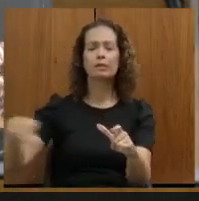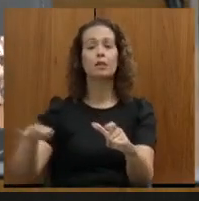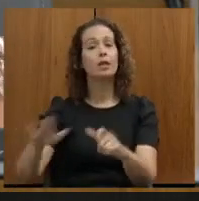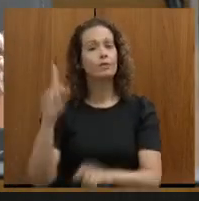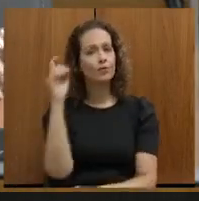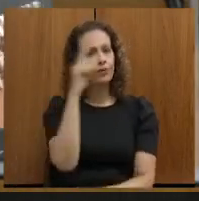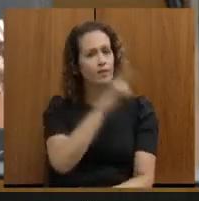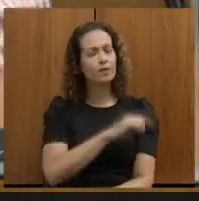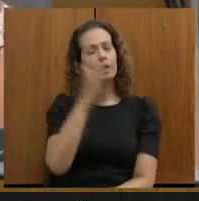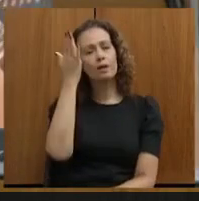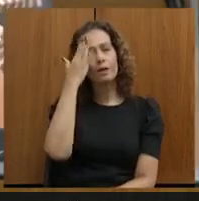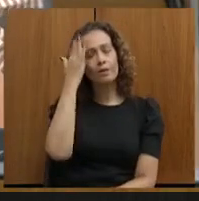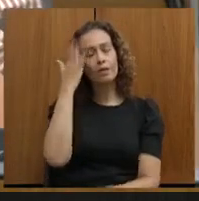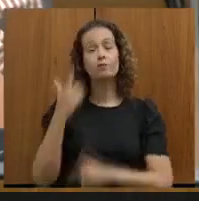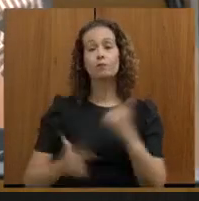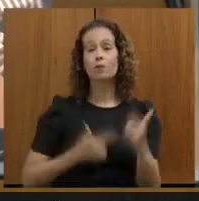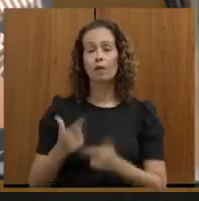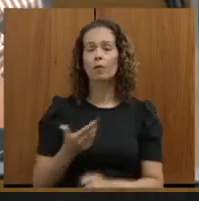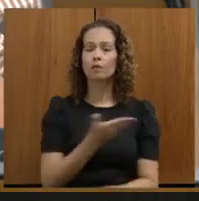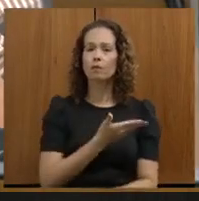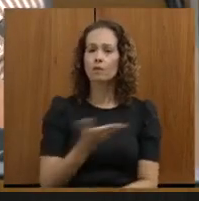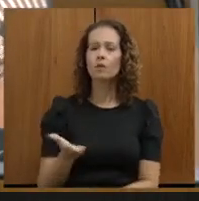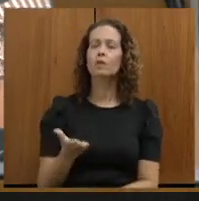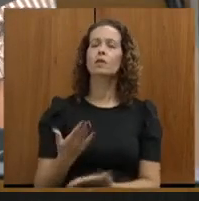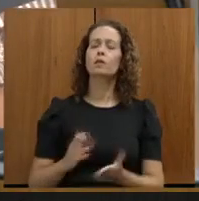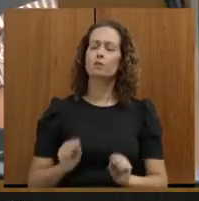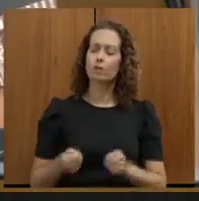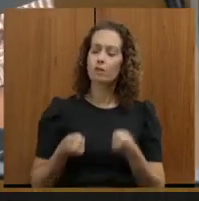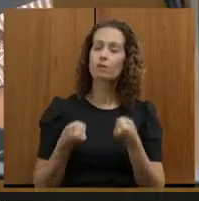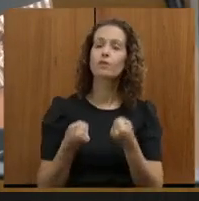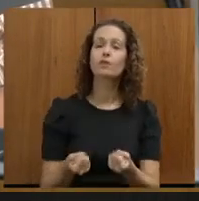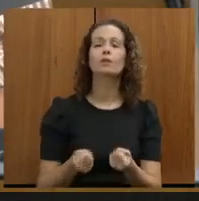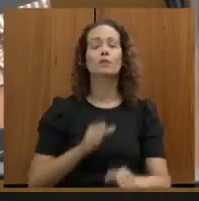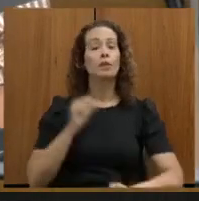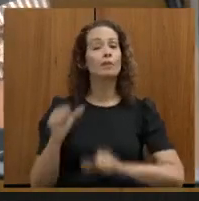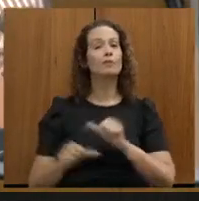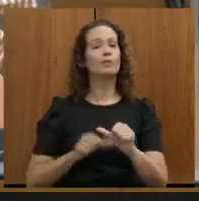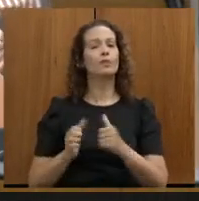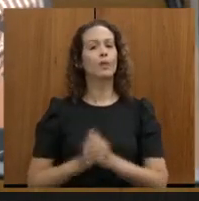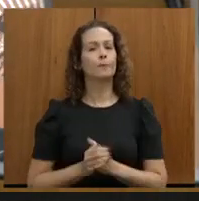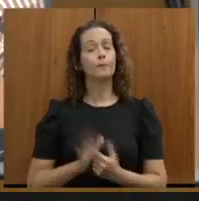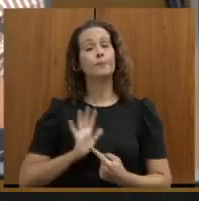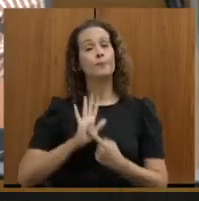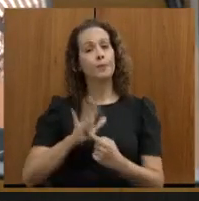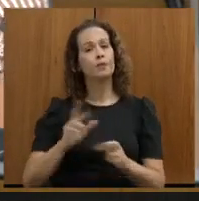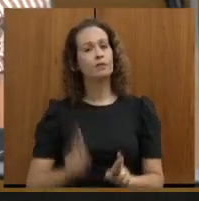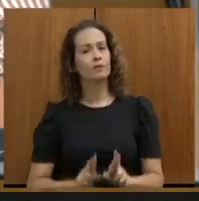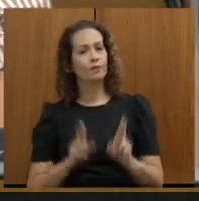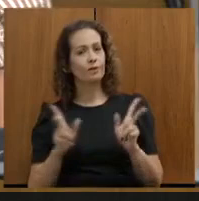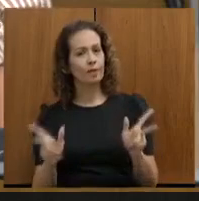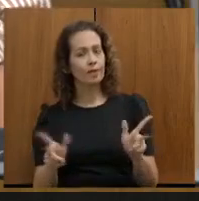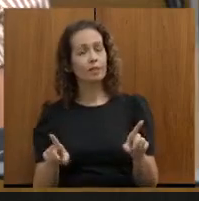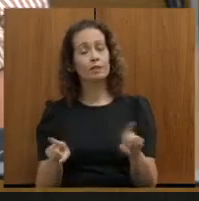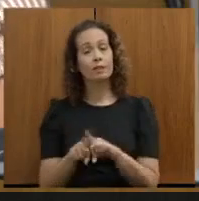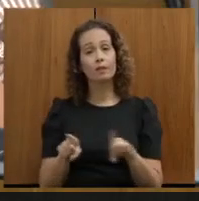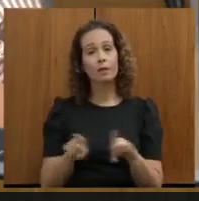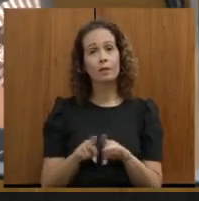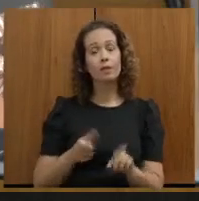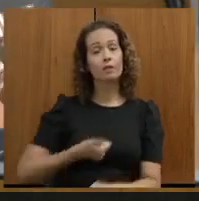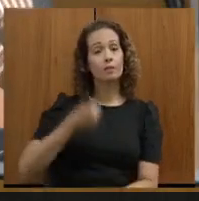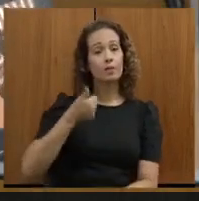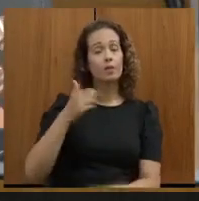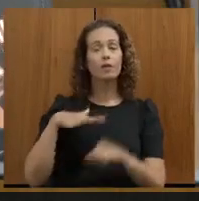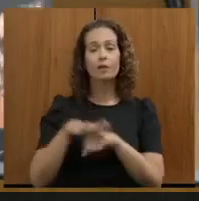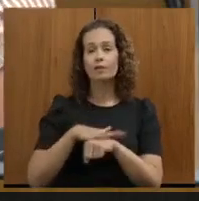que vocês estão tendo para mudar essa nossa realidade. Isso faz a diferença e mostra, secretário, que naquela nossa primeira